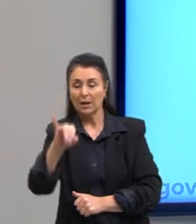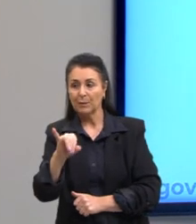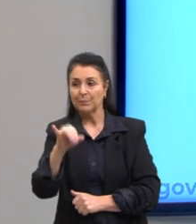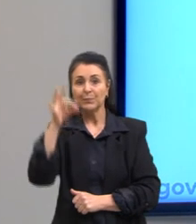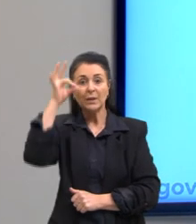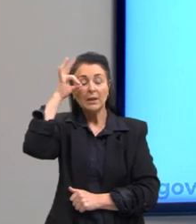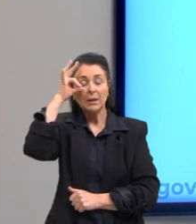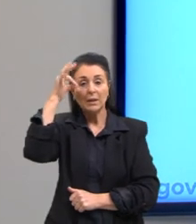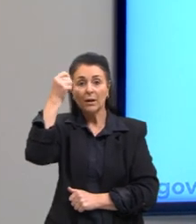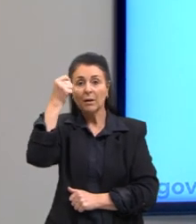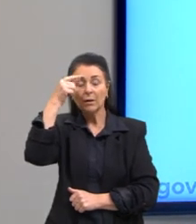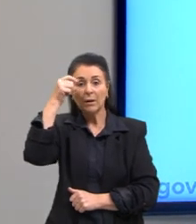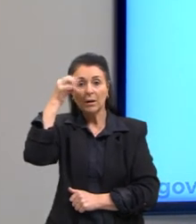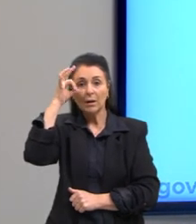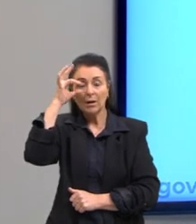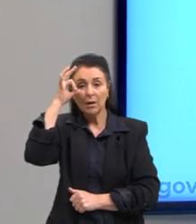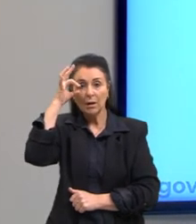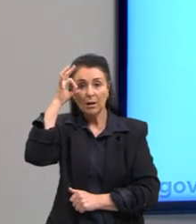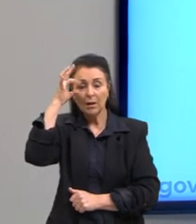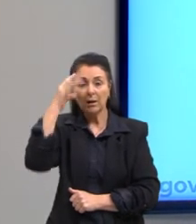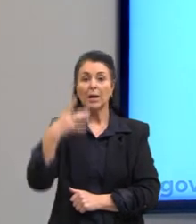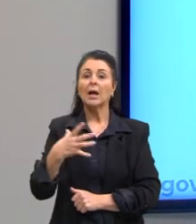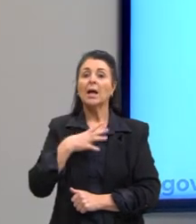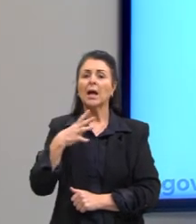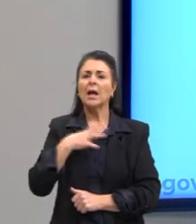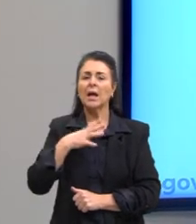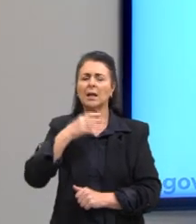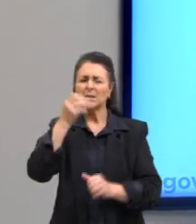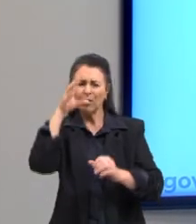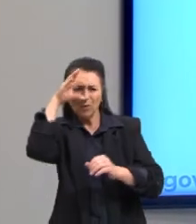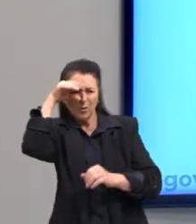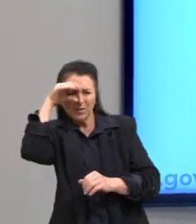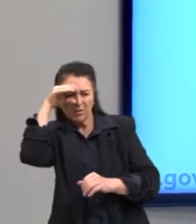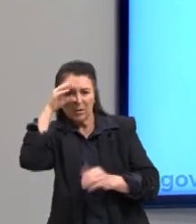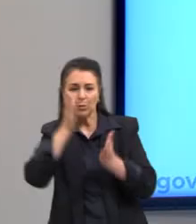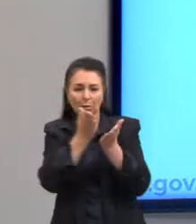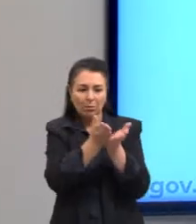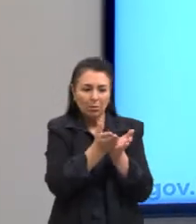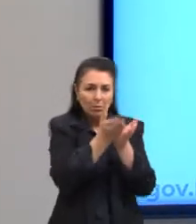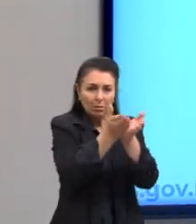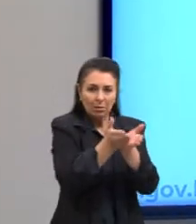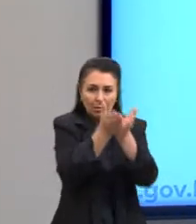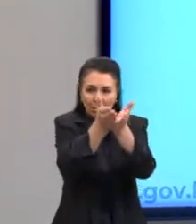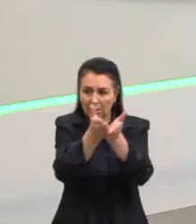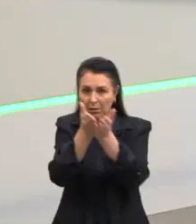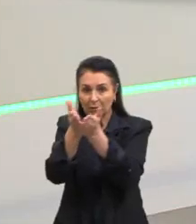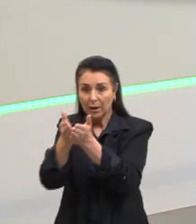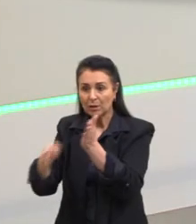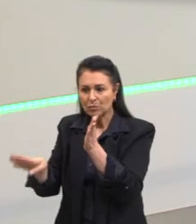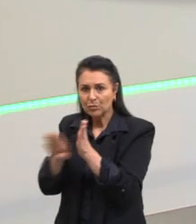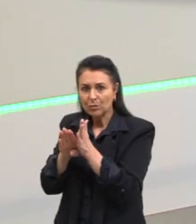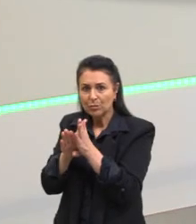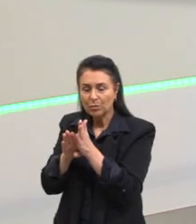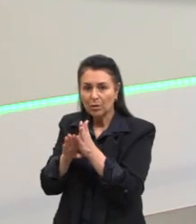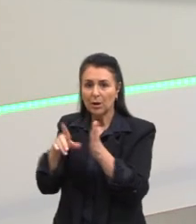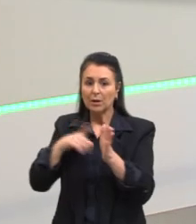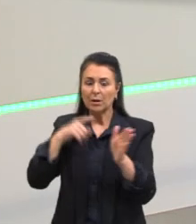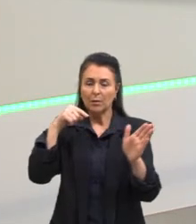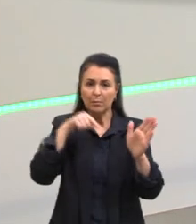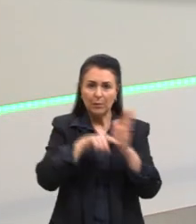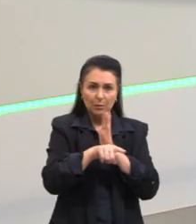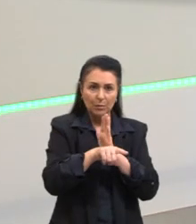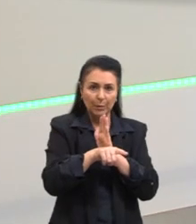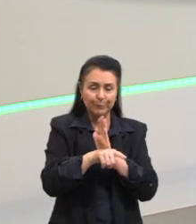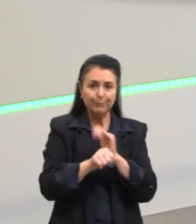os indígenas observando as caravelas chegando. E aqui a gente tem uma pergunta.